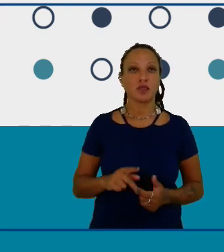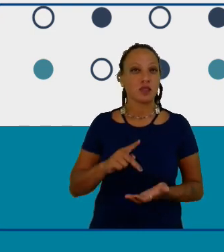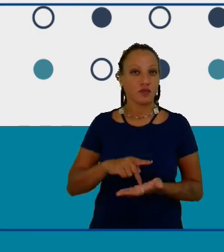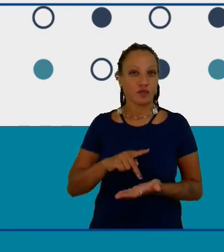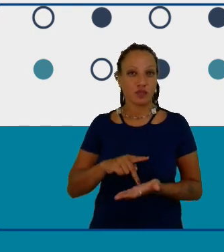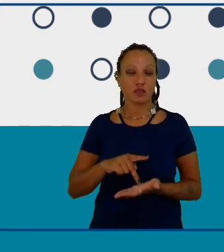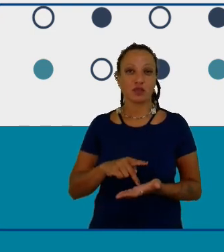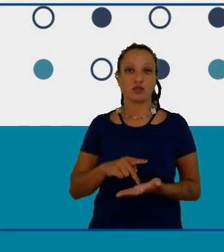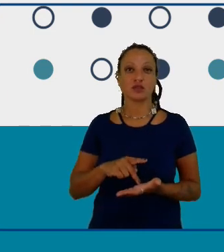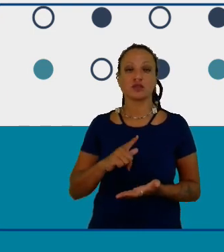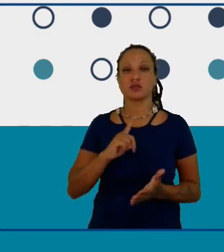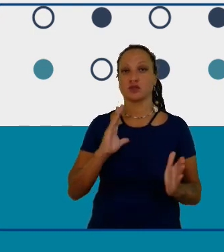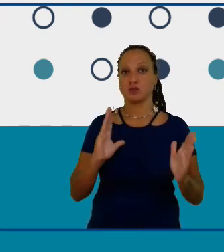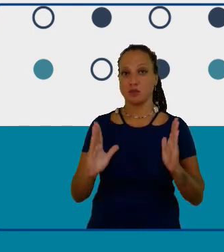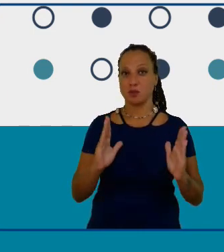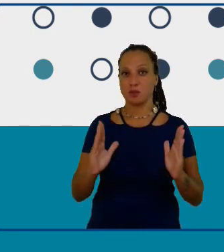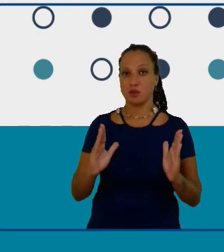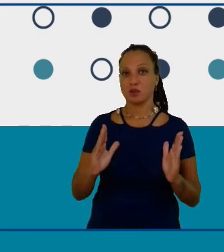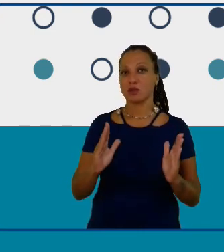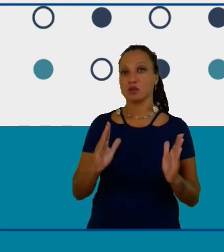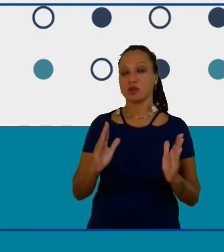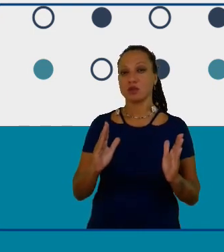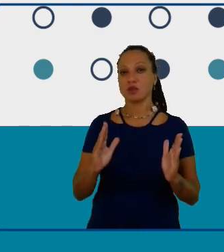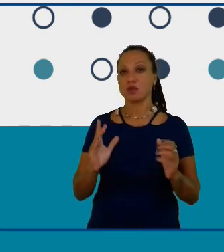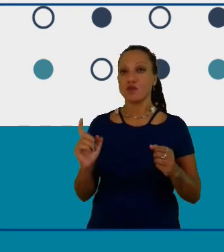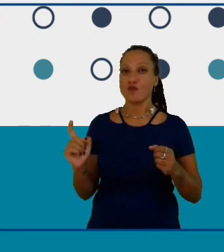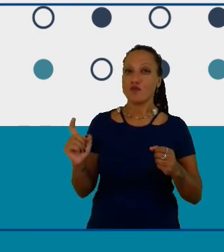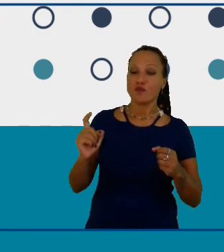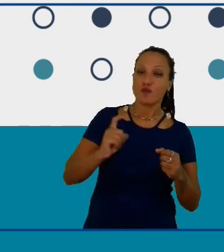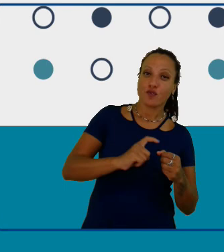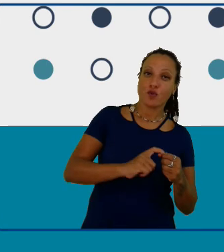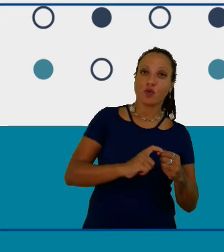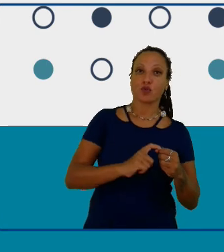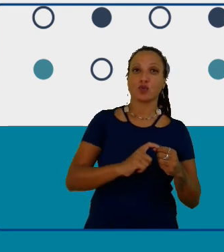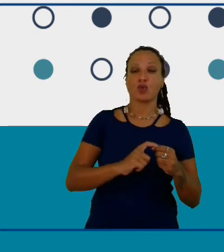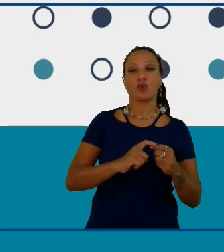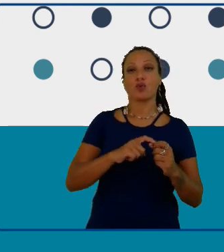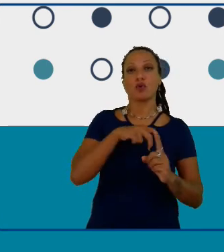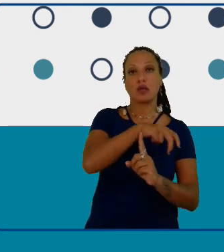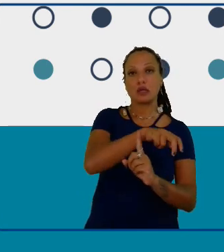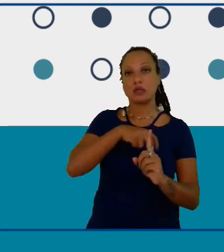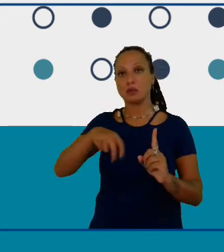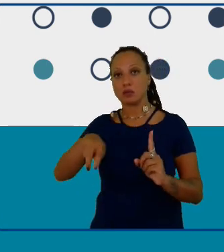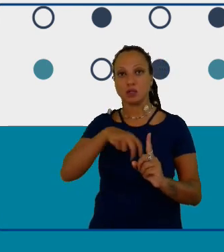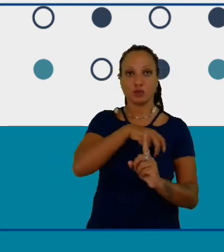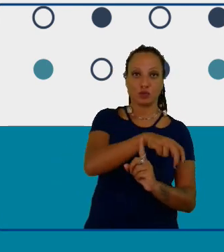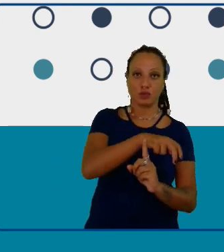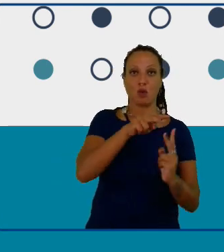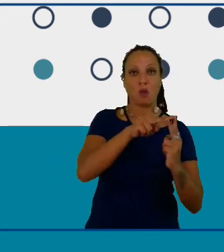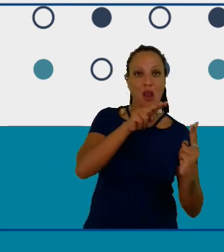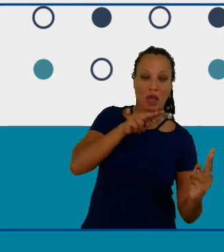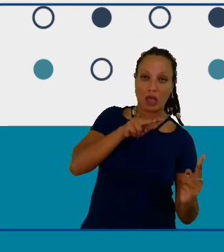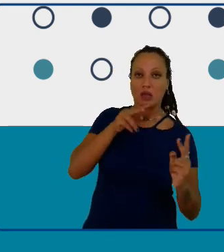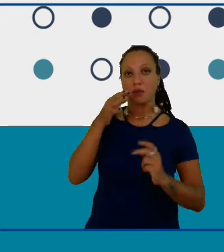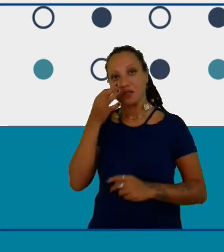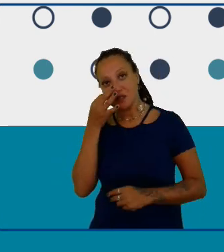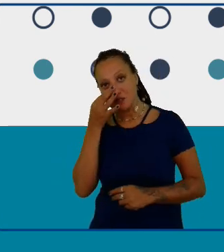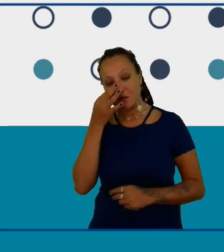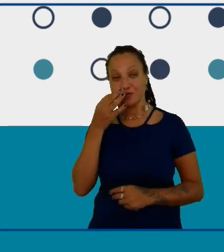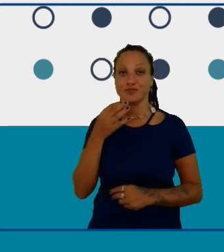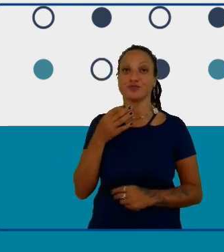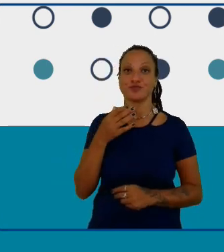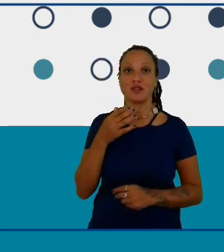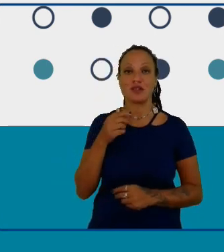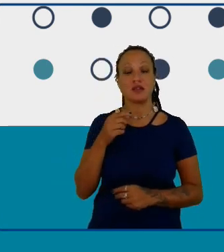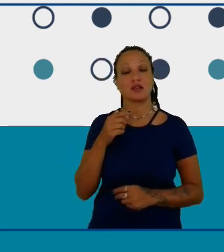nós estávamos começando retornando ao ensino híbrido com muita criatividade a gente